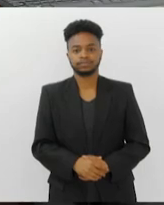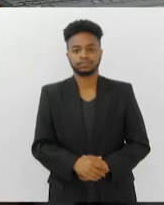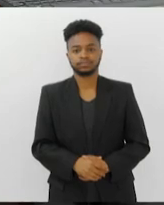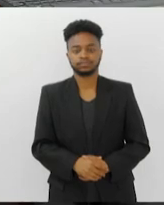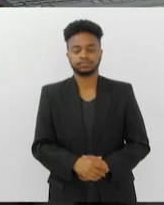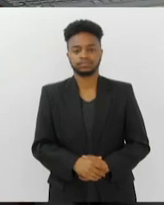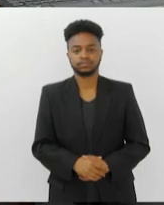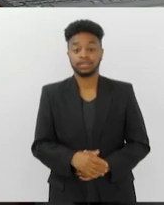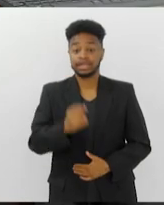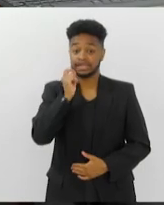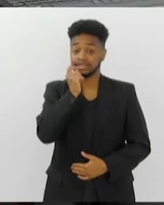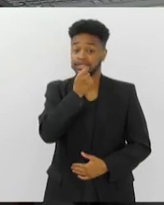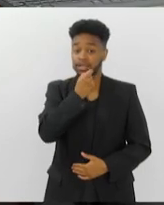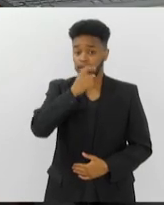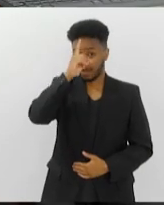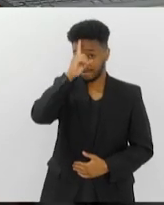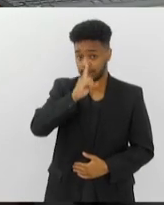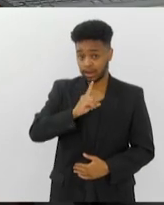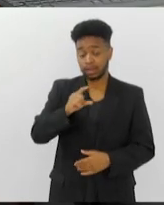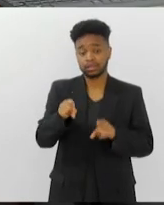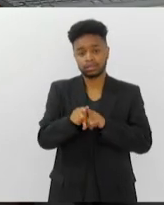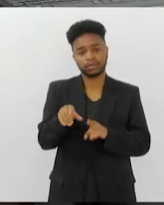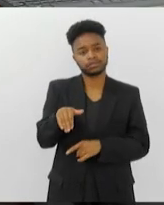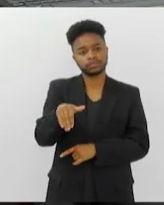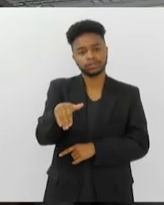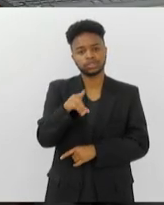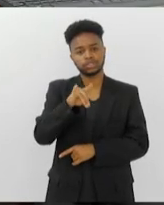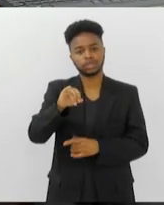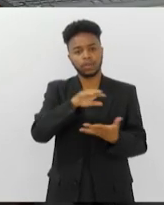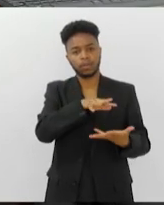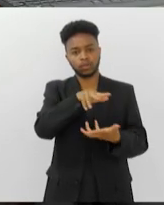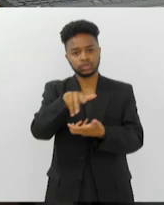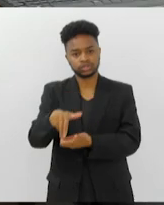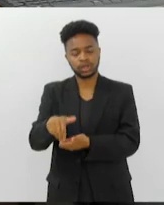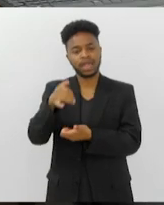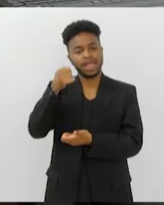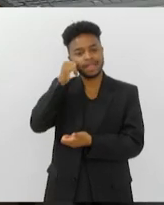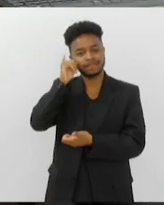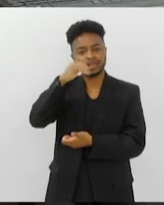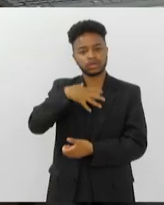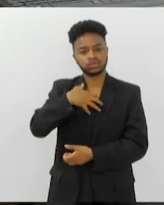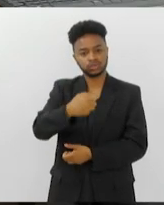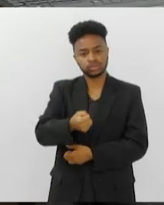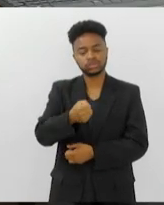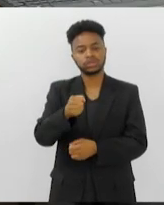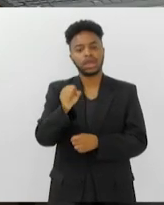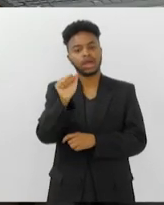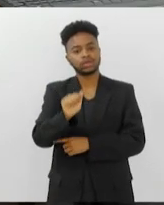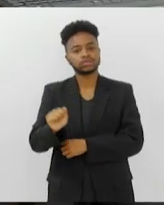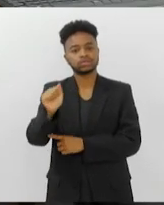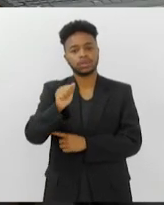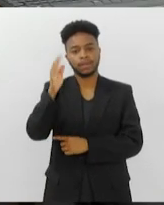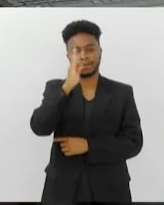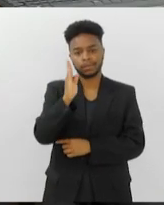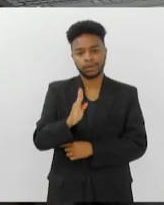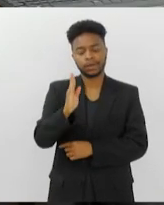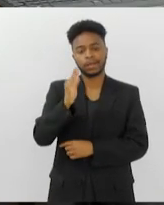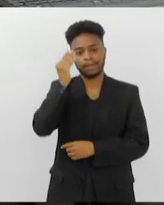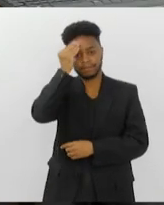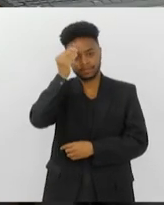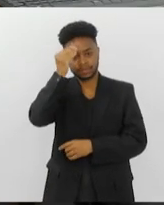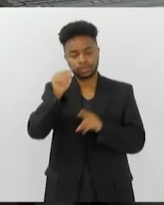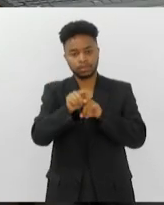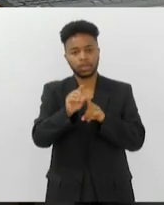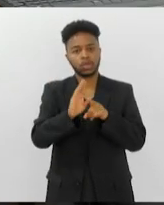Neste setembro amarelo e às vésperas do Dia Mundial de Prevenção ao Suicídio, a Associação Brasileira de Psiquiatria e o